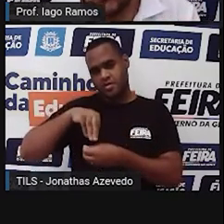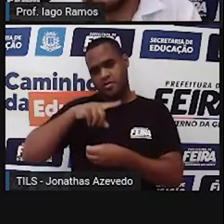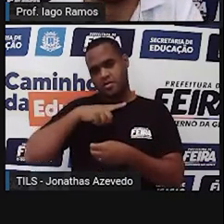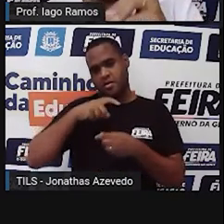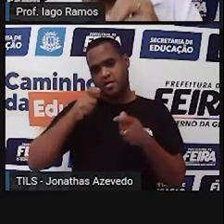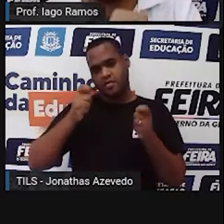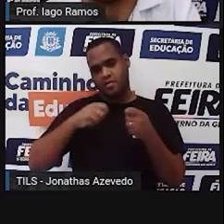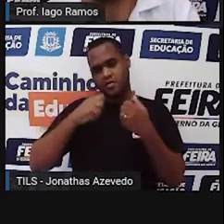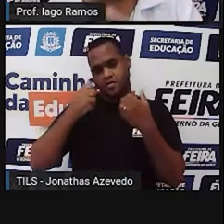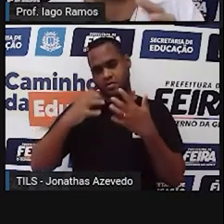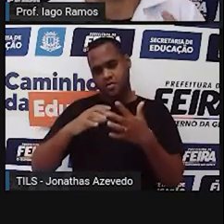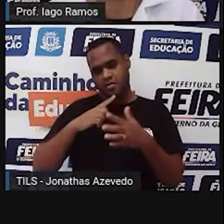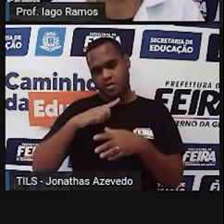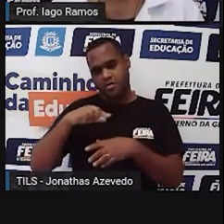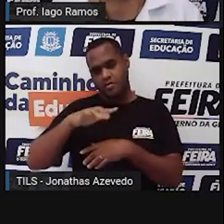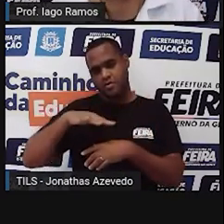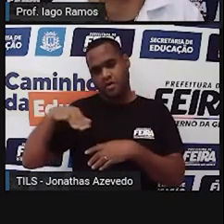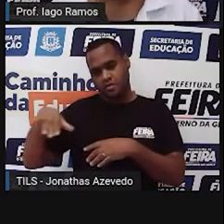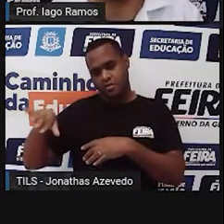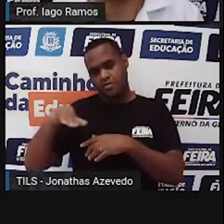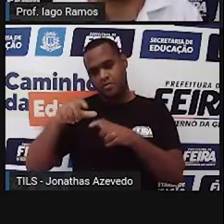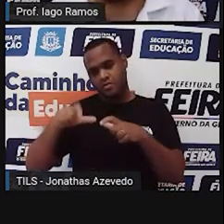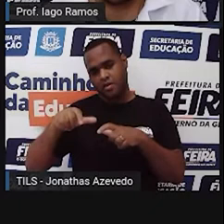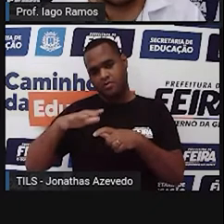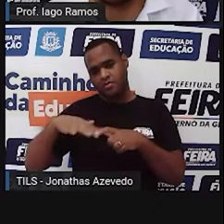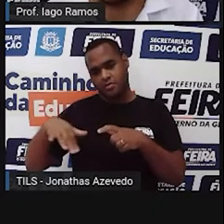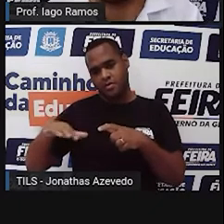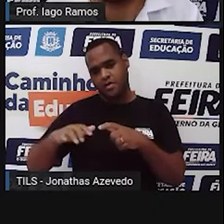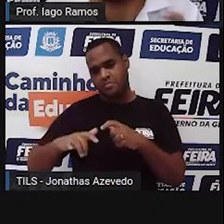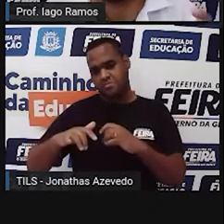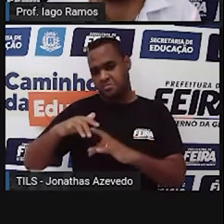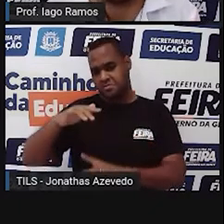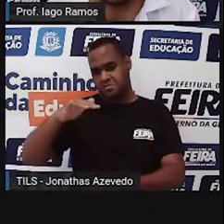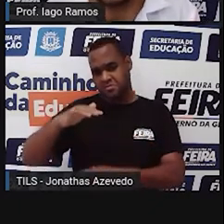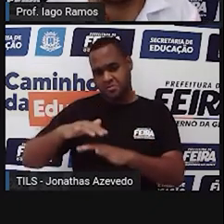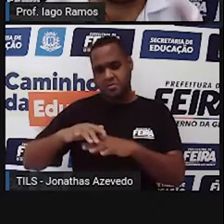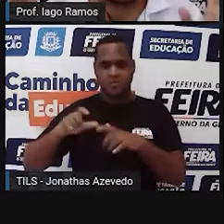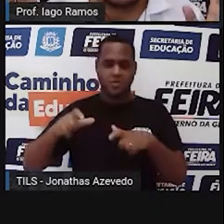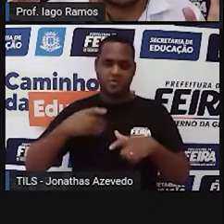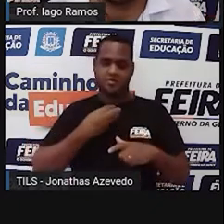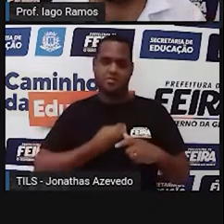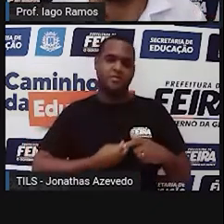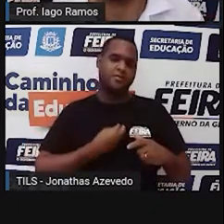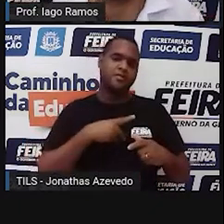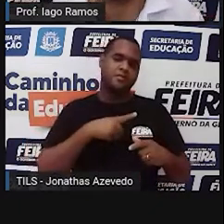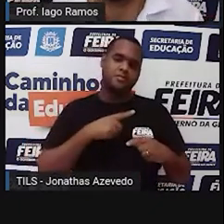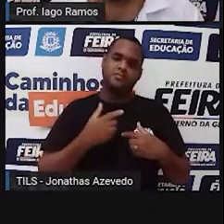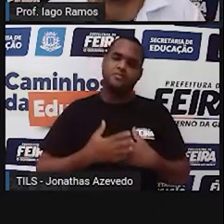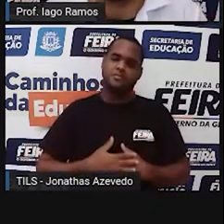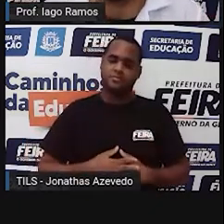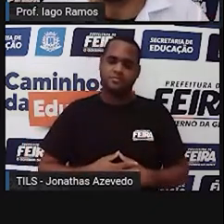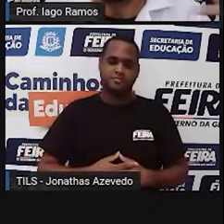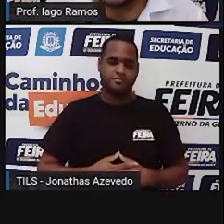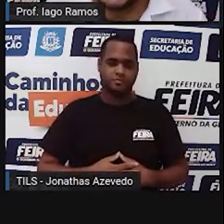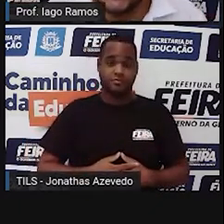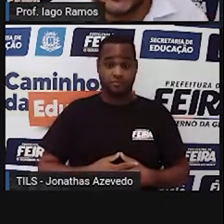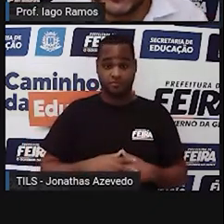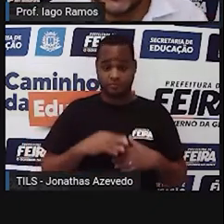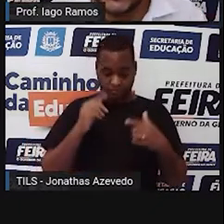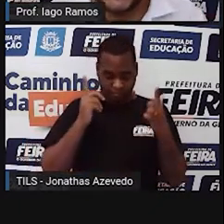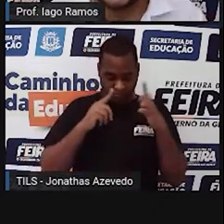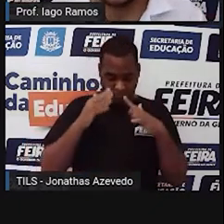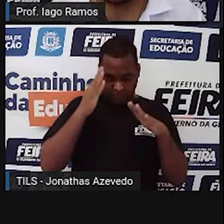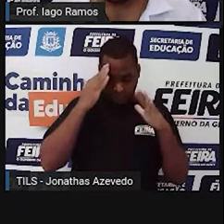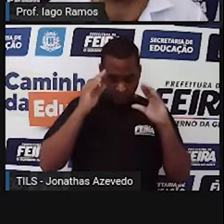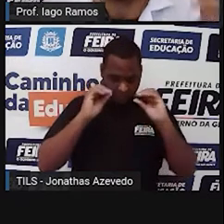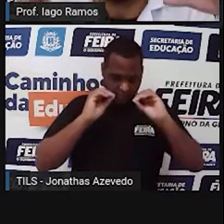ocupa um espaço, certo? Que ocupa um recipiente. Enfim, conseguiu entender